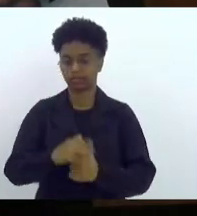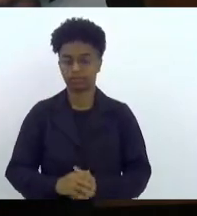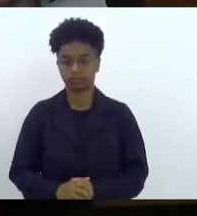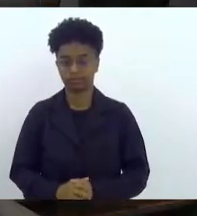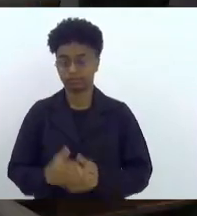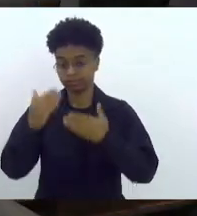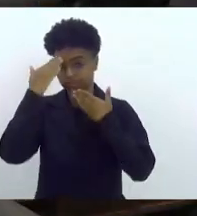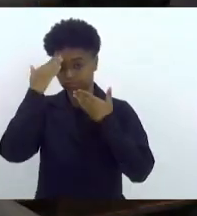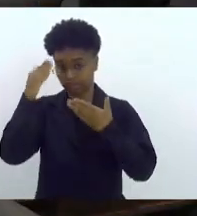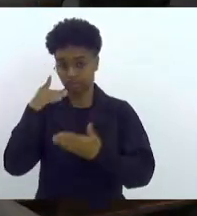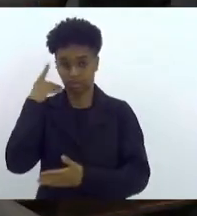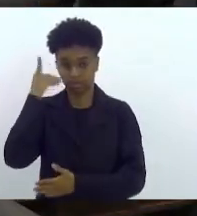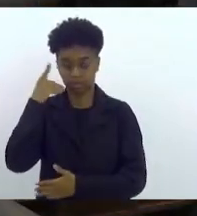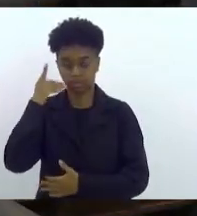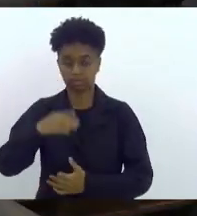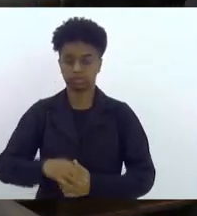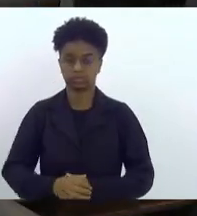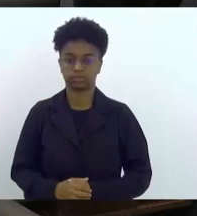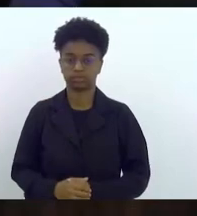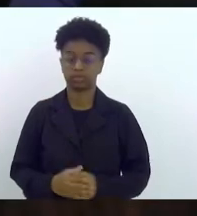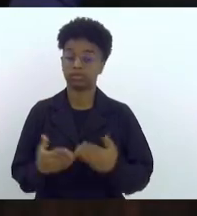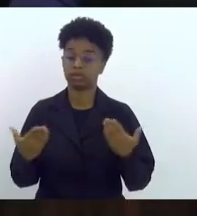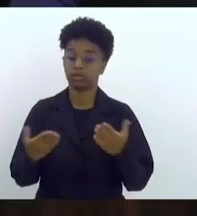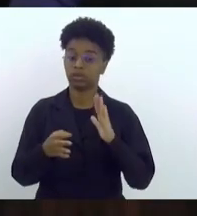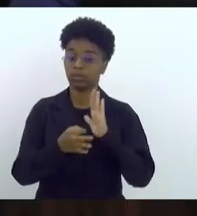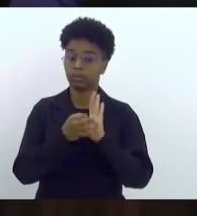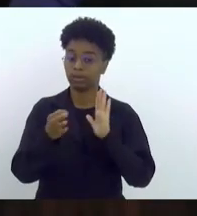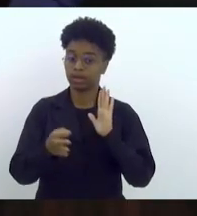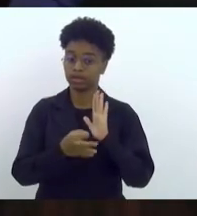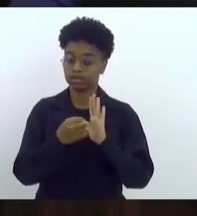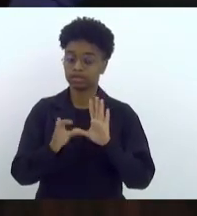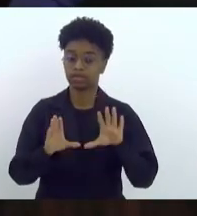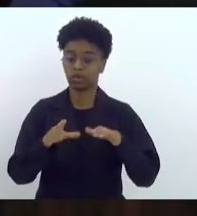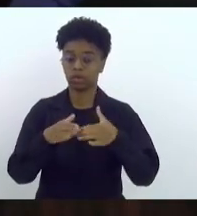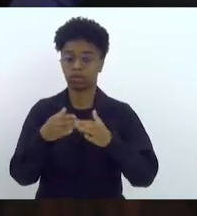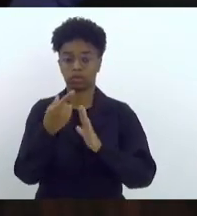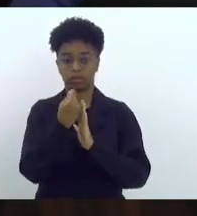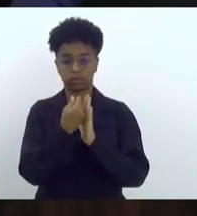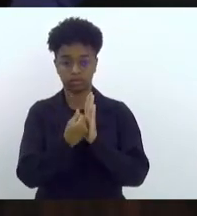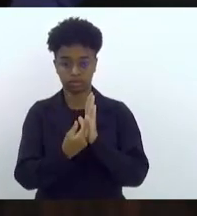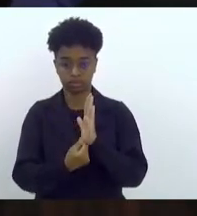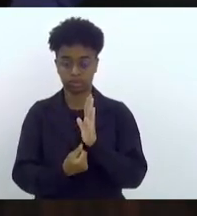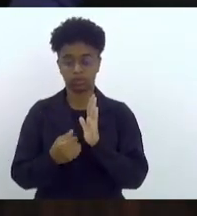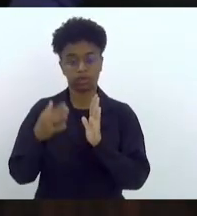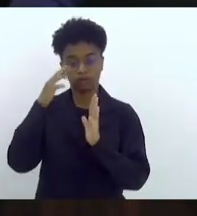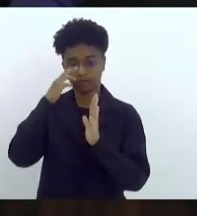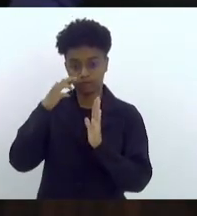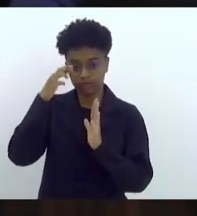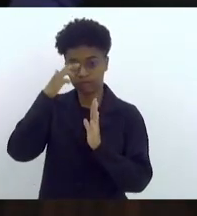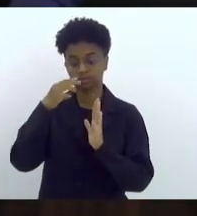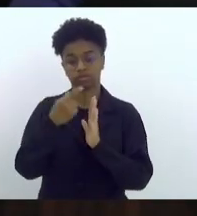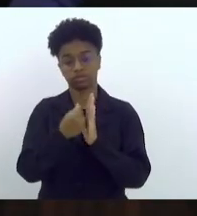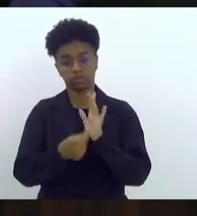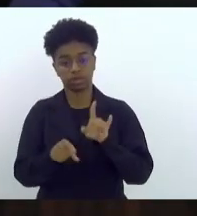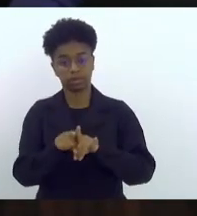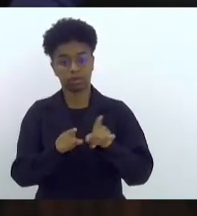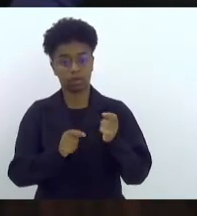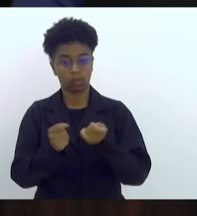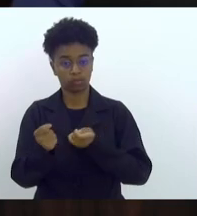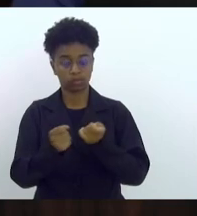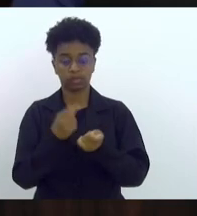Muito obrigado, deputado. Para emitir e parecer pela Comissão de Orçamento, Finanças, Fiscalização Financeira e Controle,